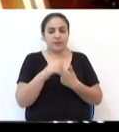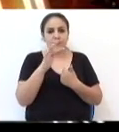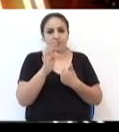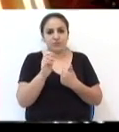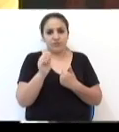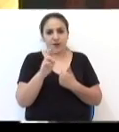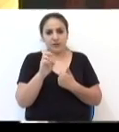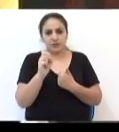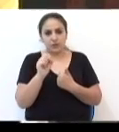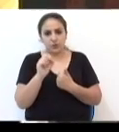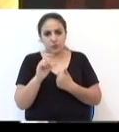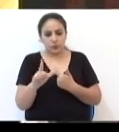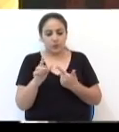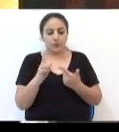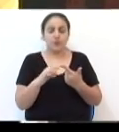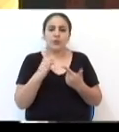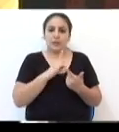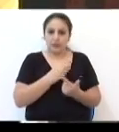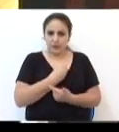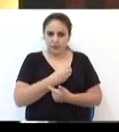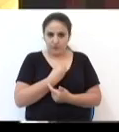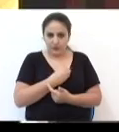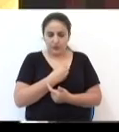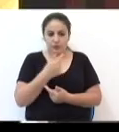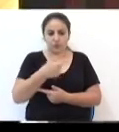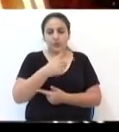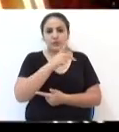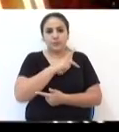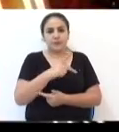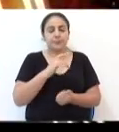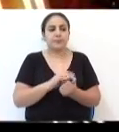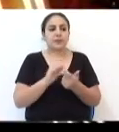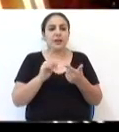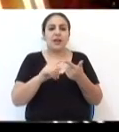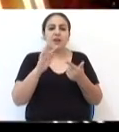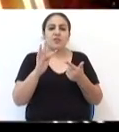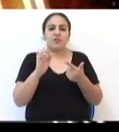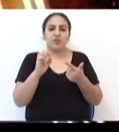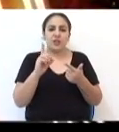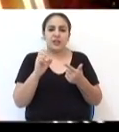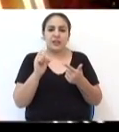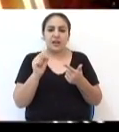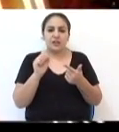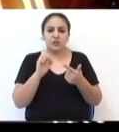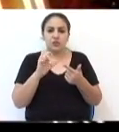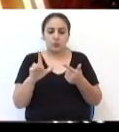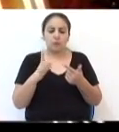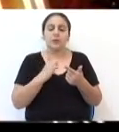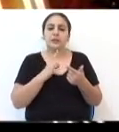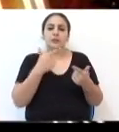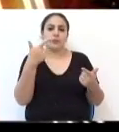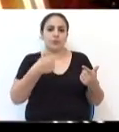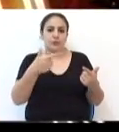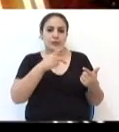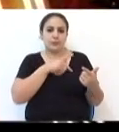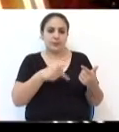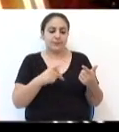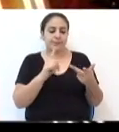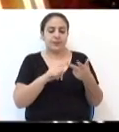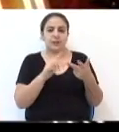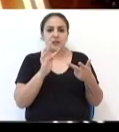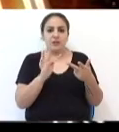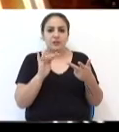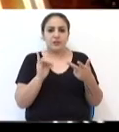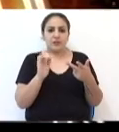vai estar o vice-presidente, a Federação vai estar sendo representada também pelo vice-presidente e a